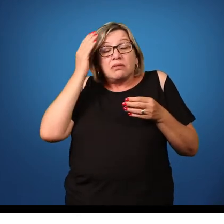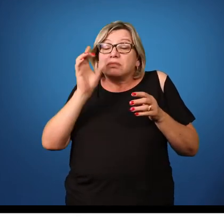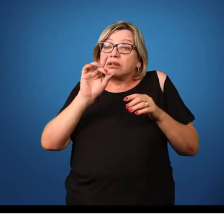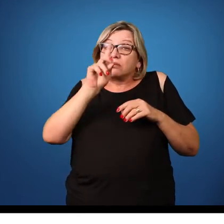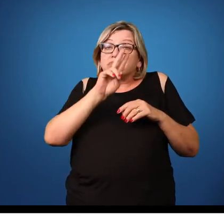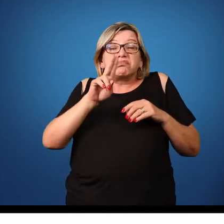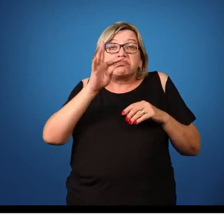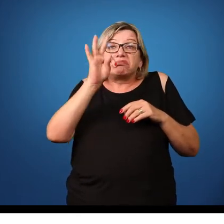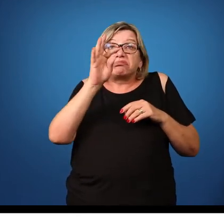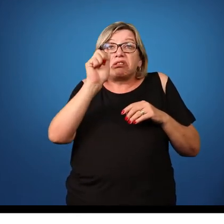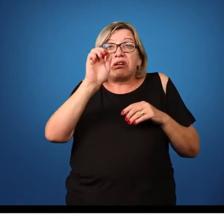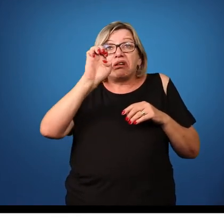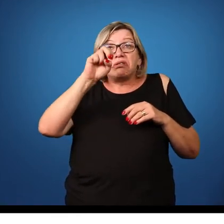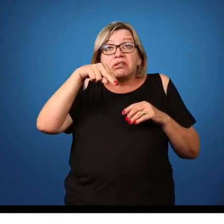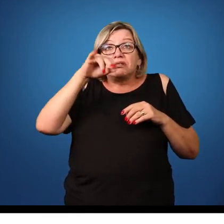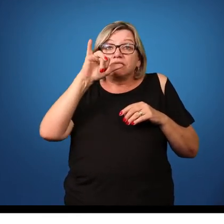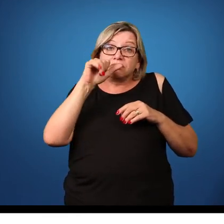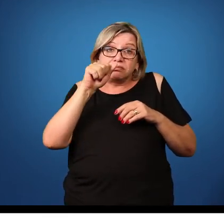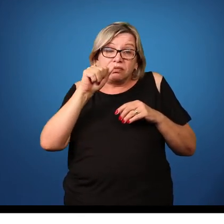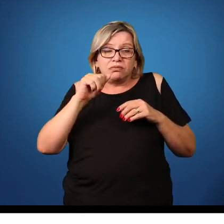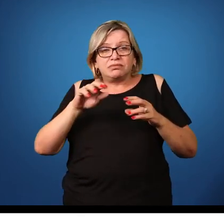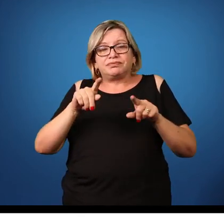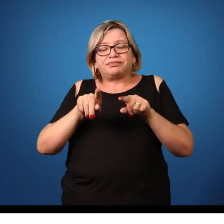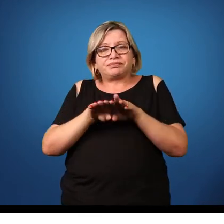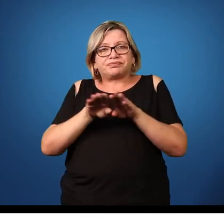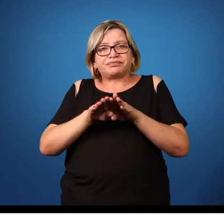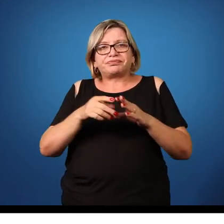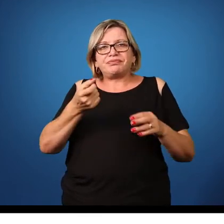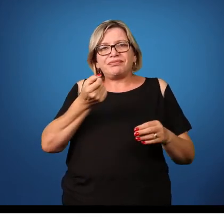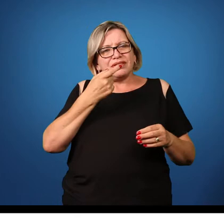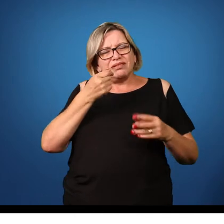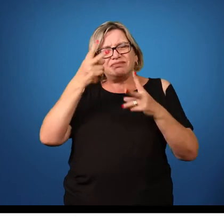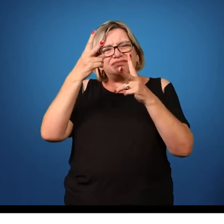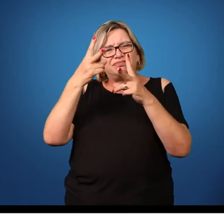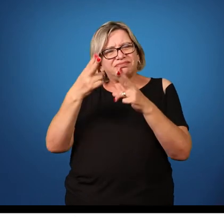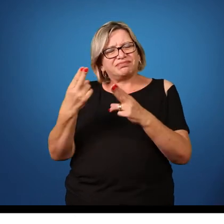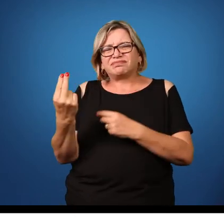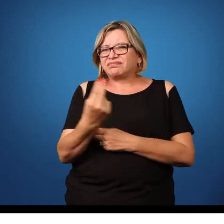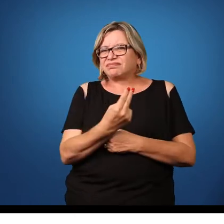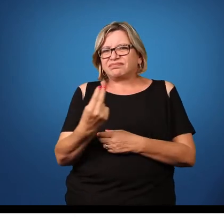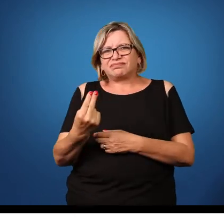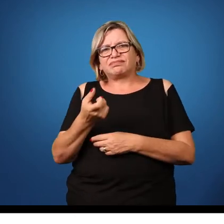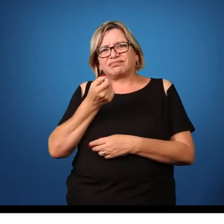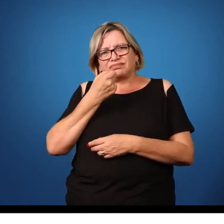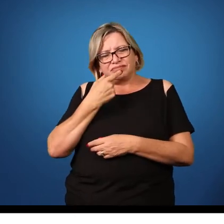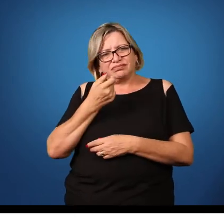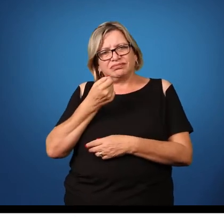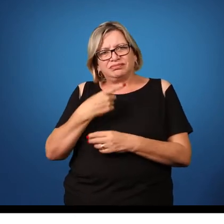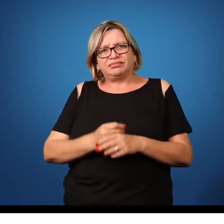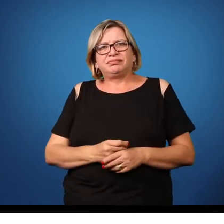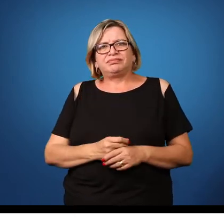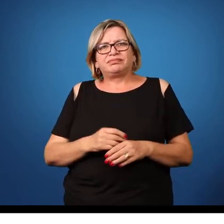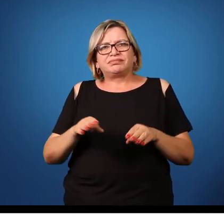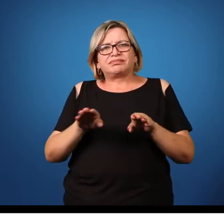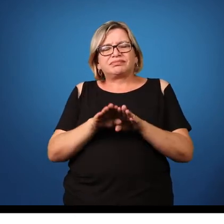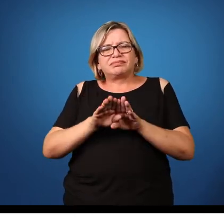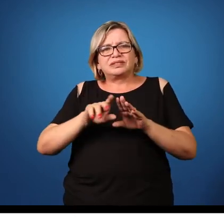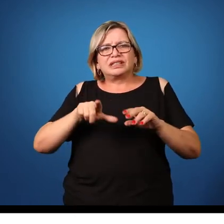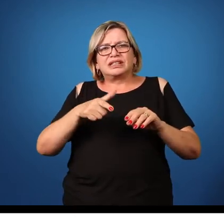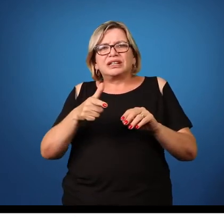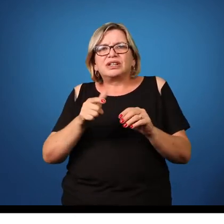tênia e até o tratamento ela é parecida para ambas. Existe uma outra estrutura